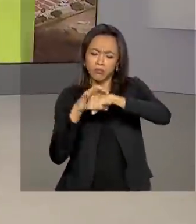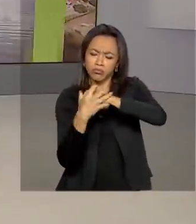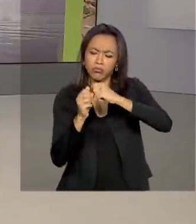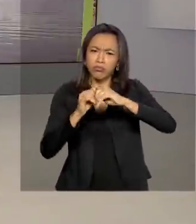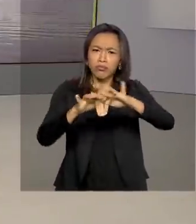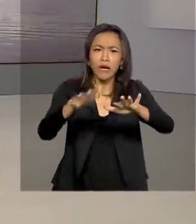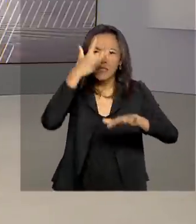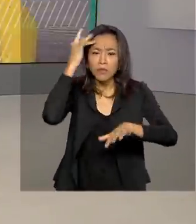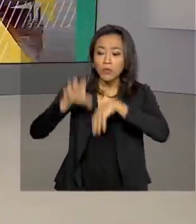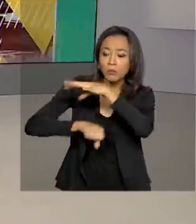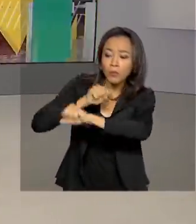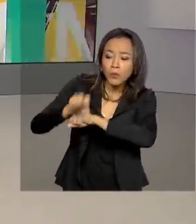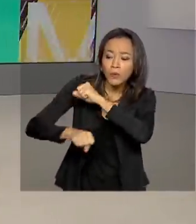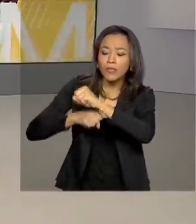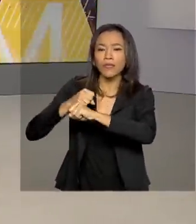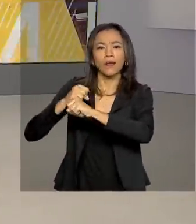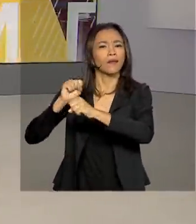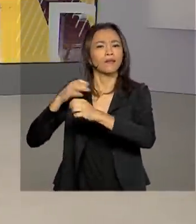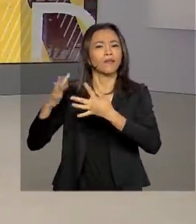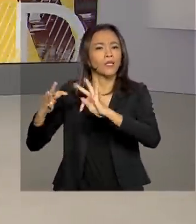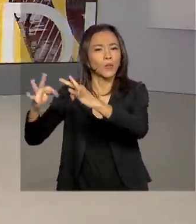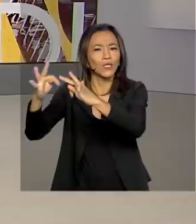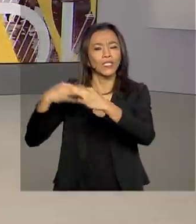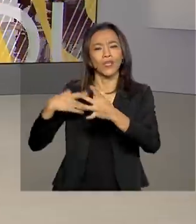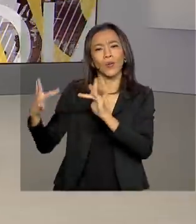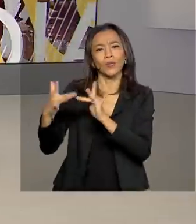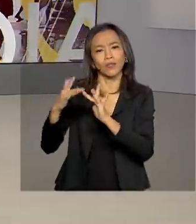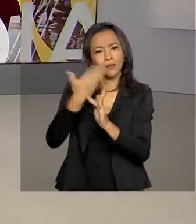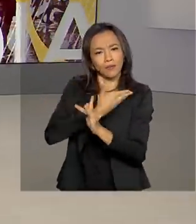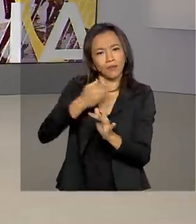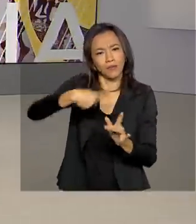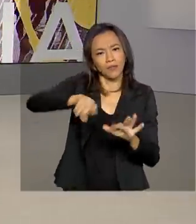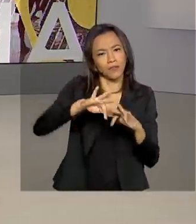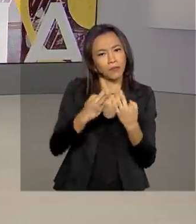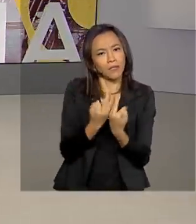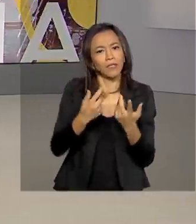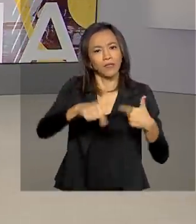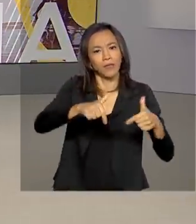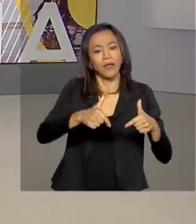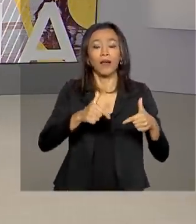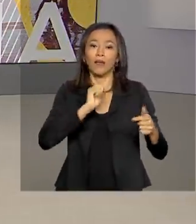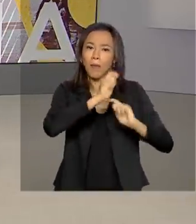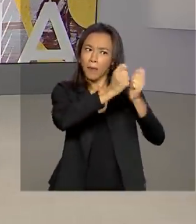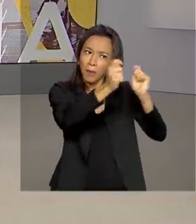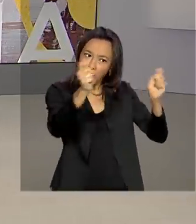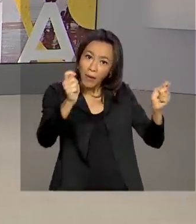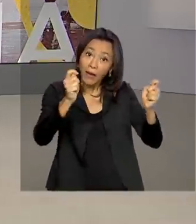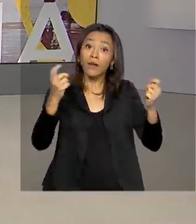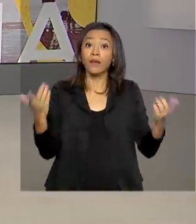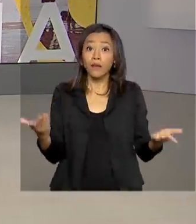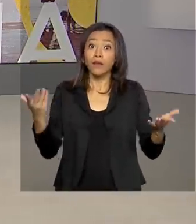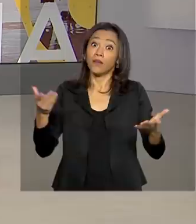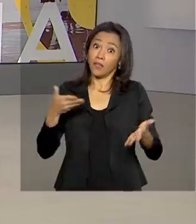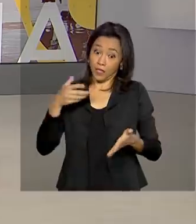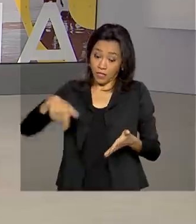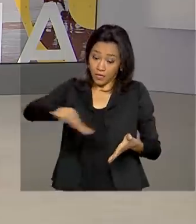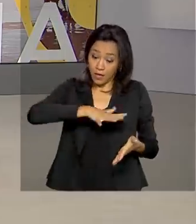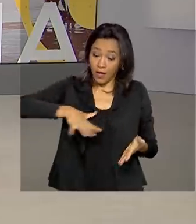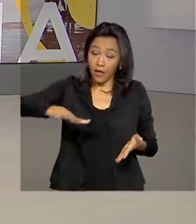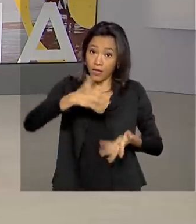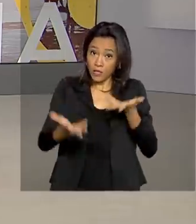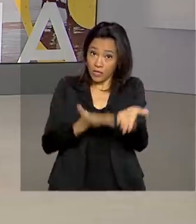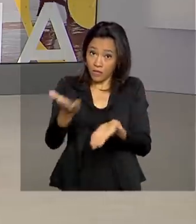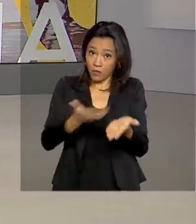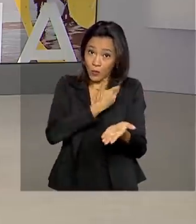para manter o contato com a família, amigos, trabalhar, pagar contas. E com os serviços públicos não é diferente.